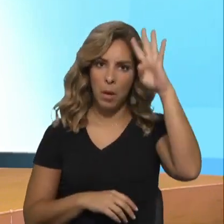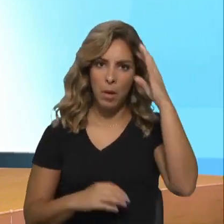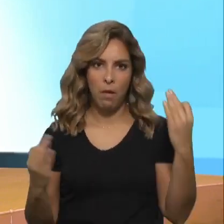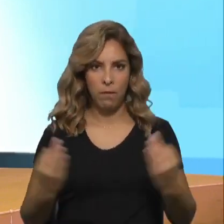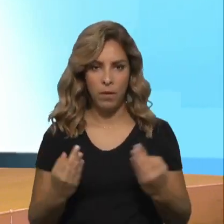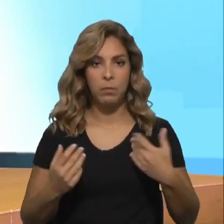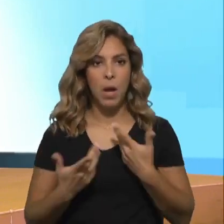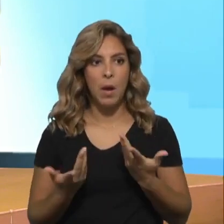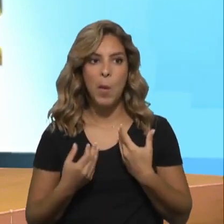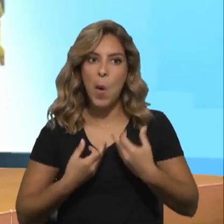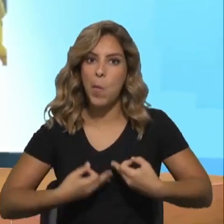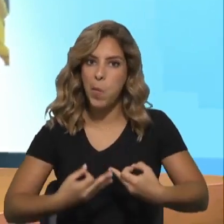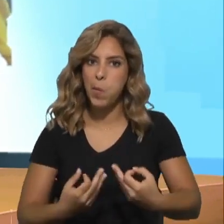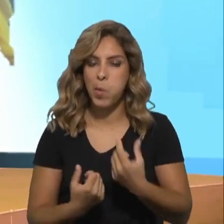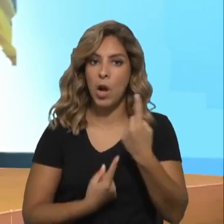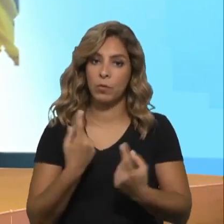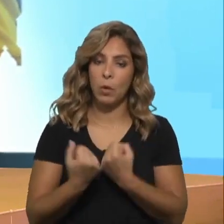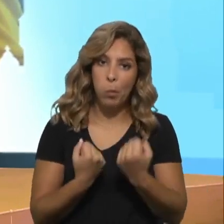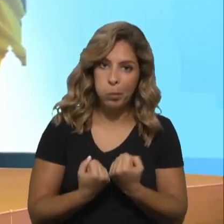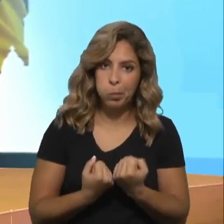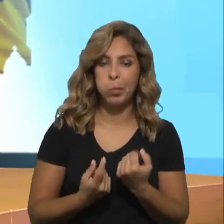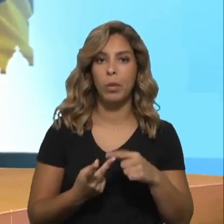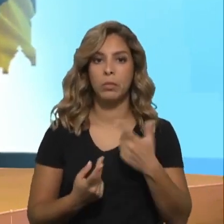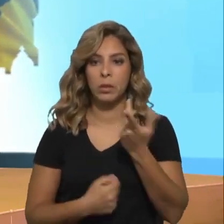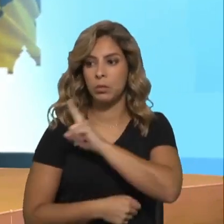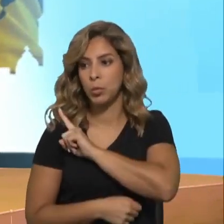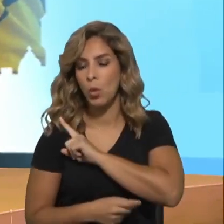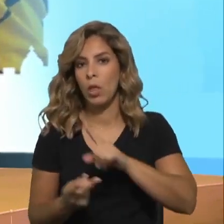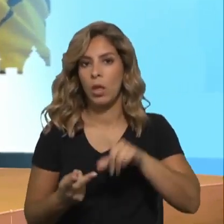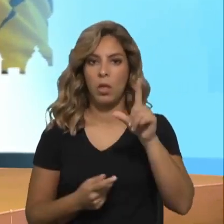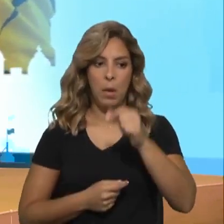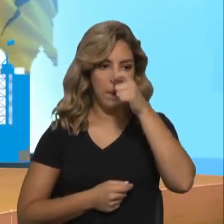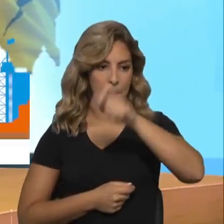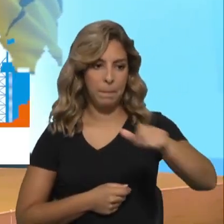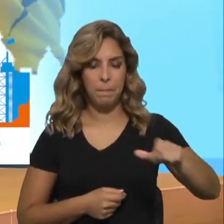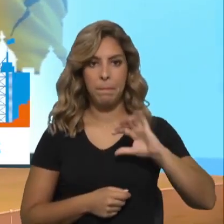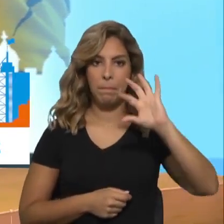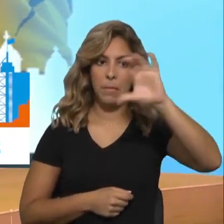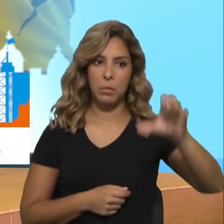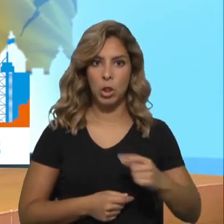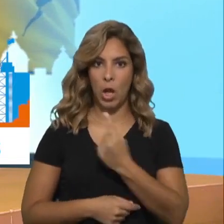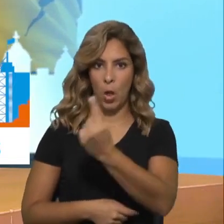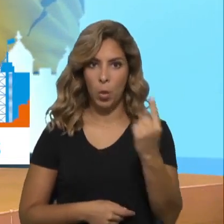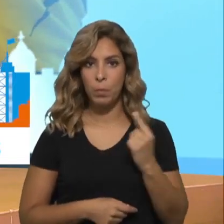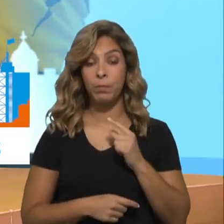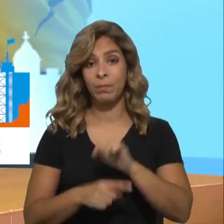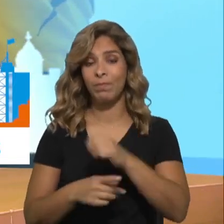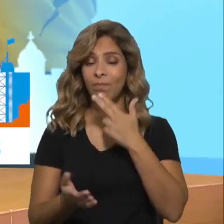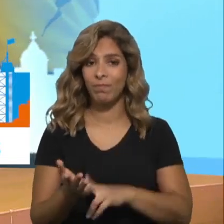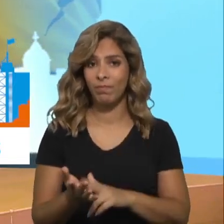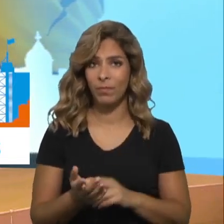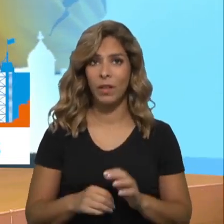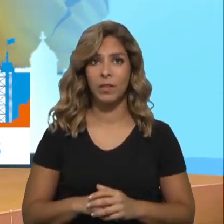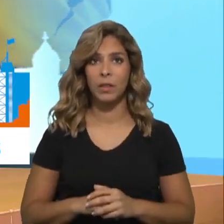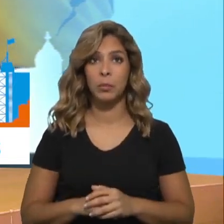concretizados, seja a nível pessoal, seja a nível das instituições de cada país de acolhimento. É verdade, de facto é preciso passar das palavras